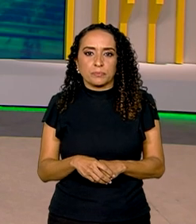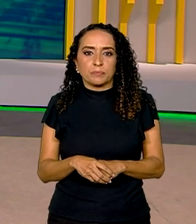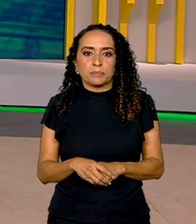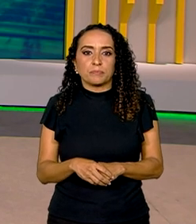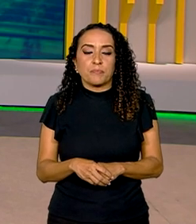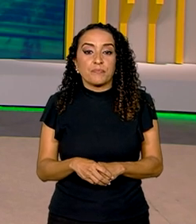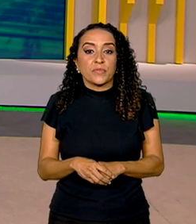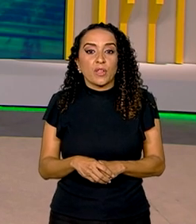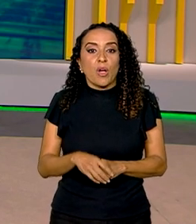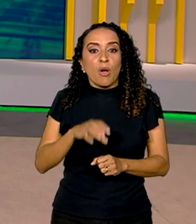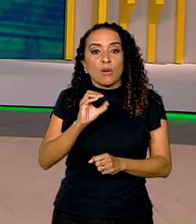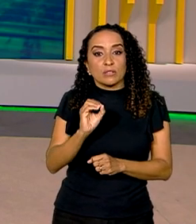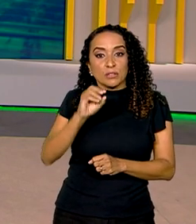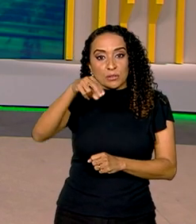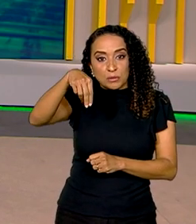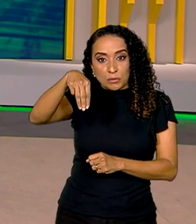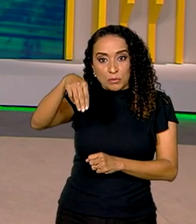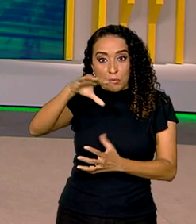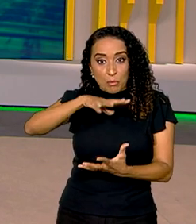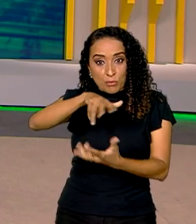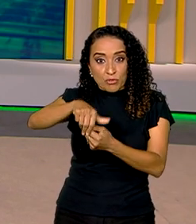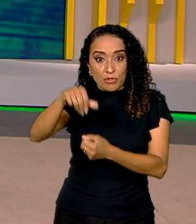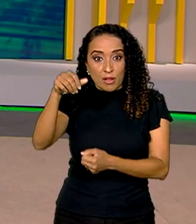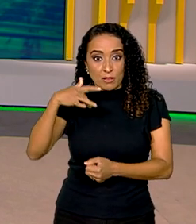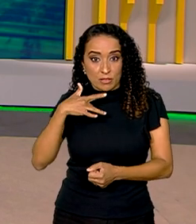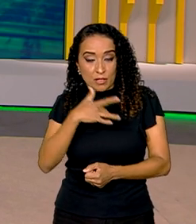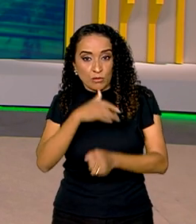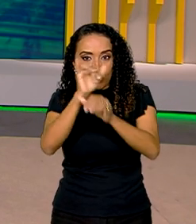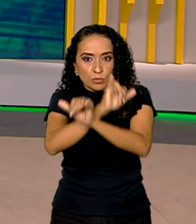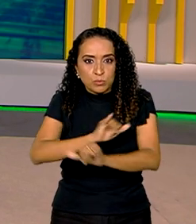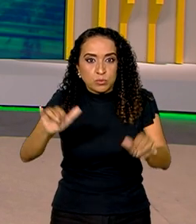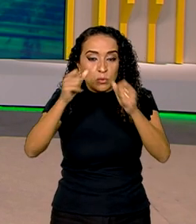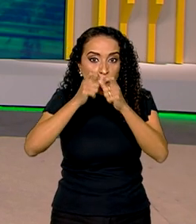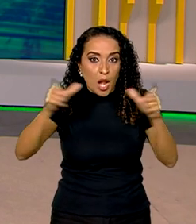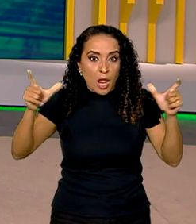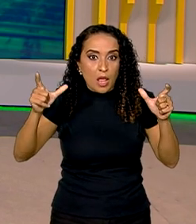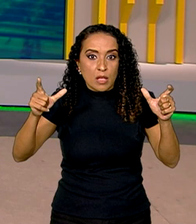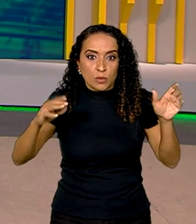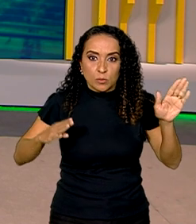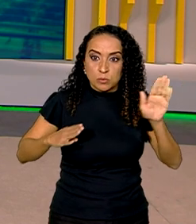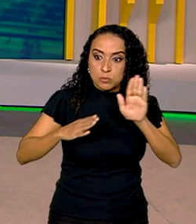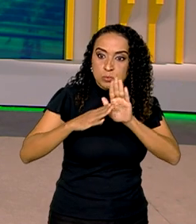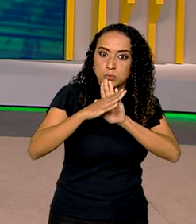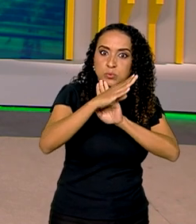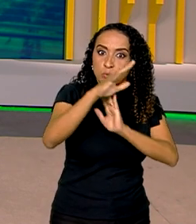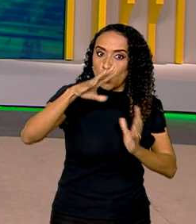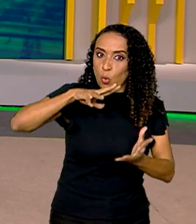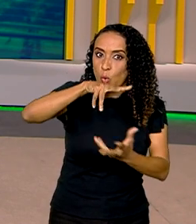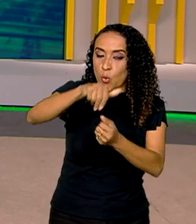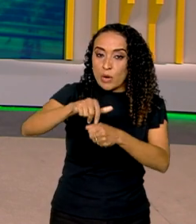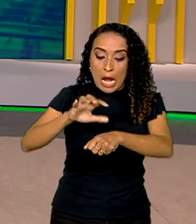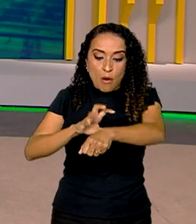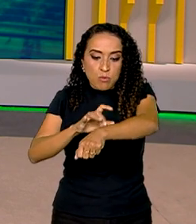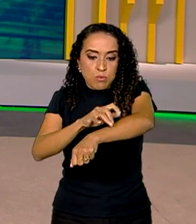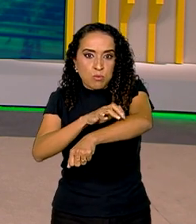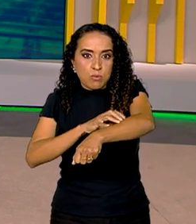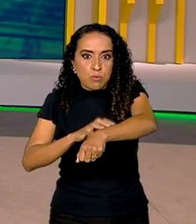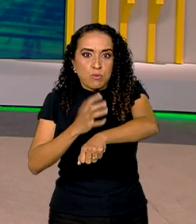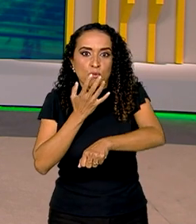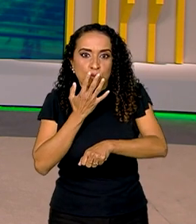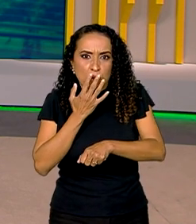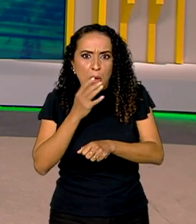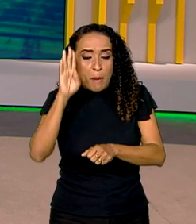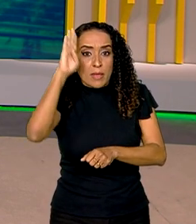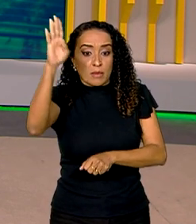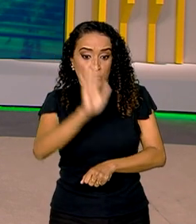A Organização Mundial de Saúde divulgou um alerta para o crescimento em nível global do sarampo, principalmente em